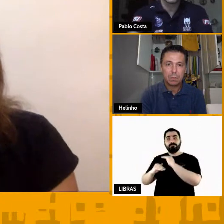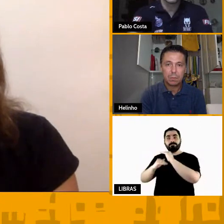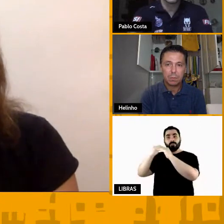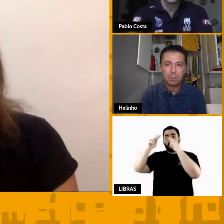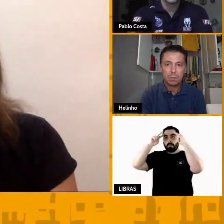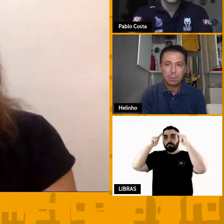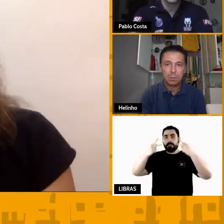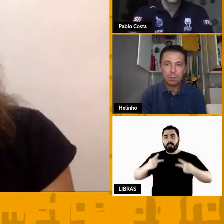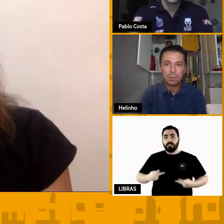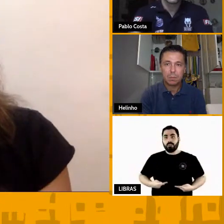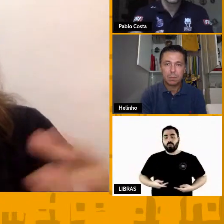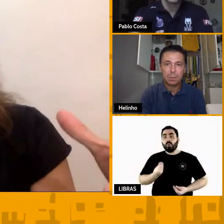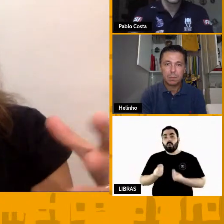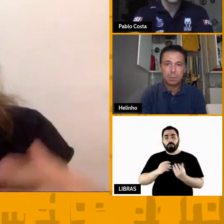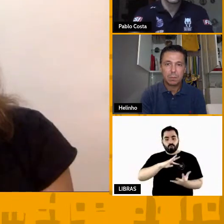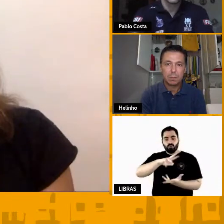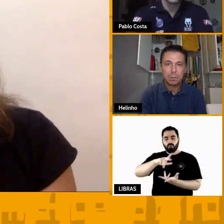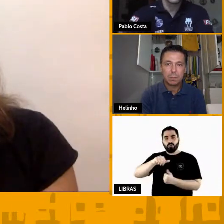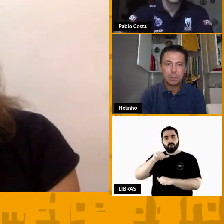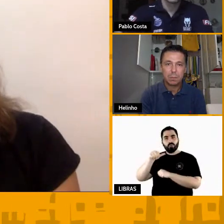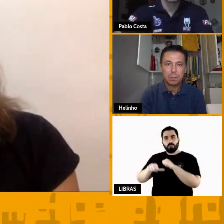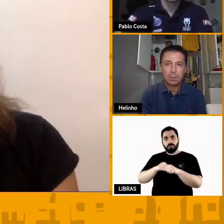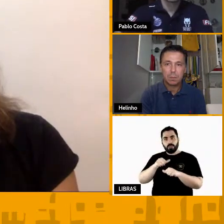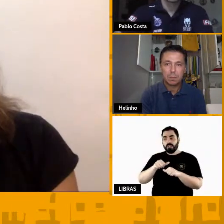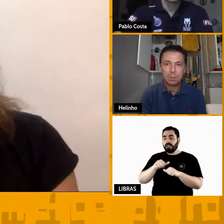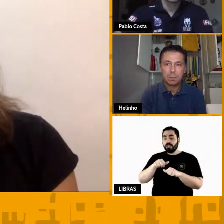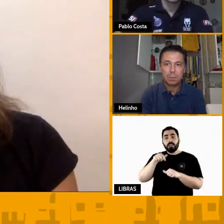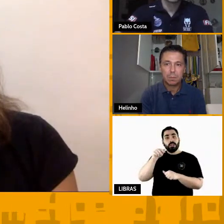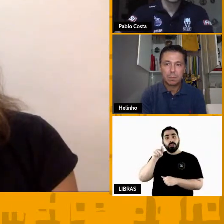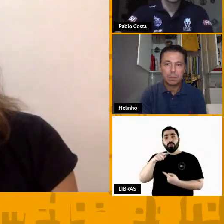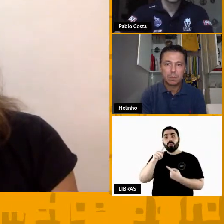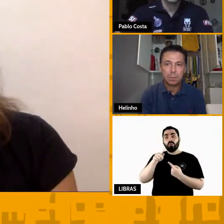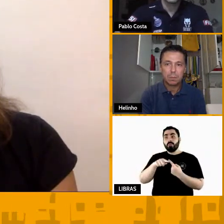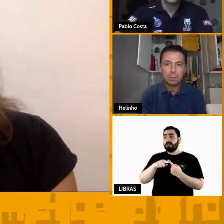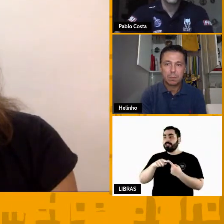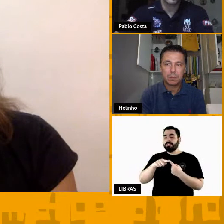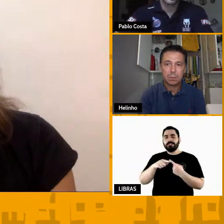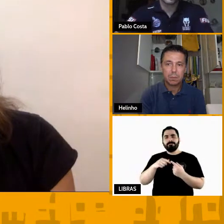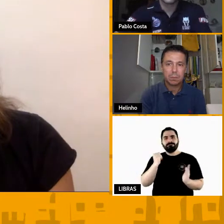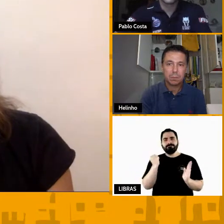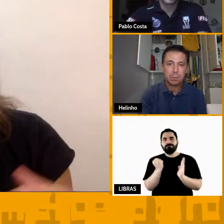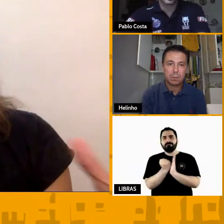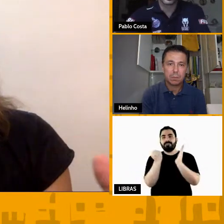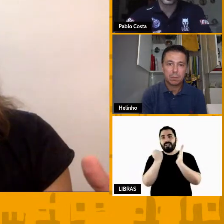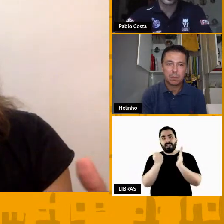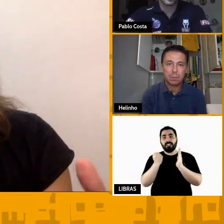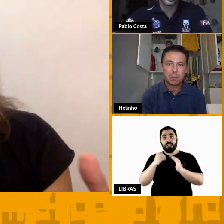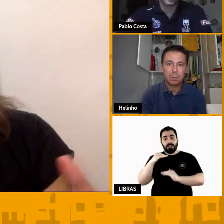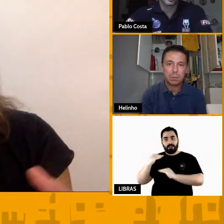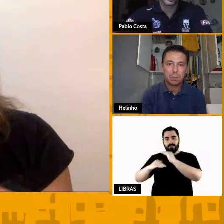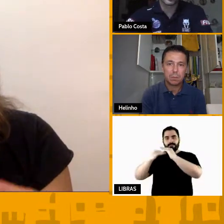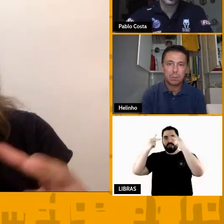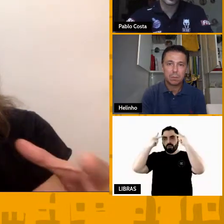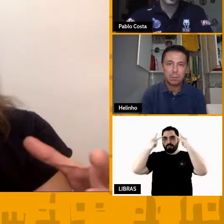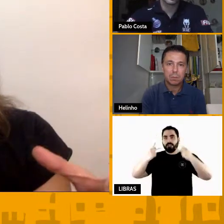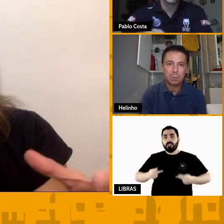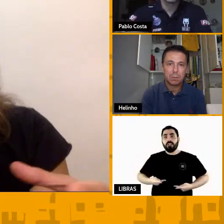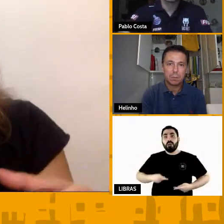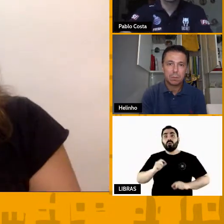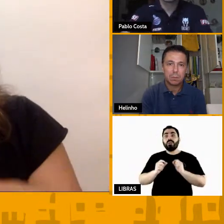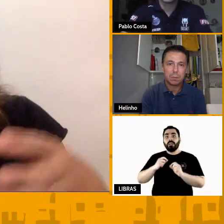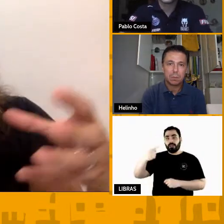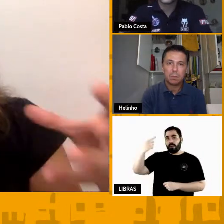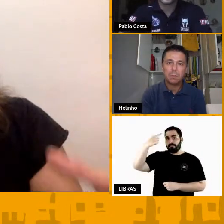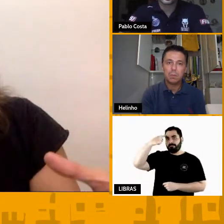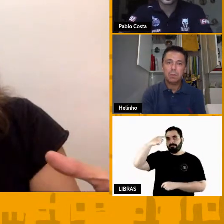o planeta passa, e uma delas que marca a revolução da humanidade, especialmente, é a revolução cognitiva, que nada